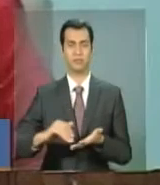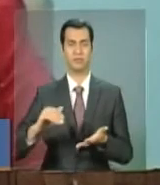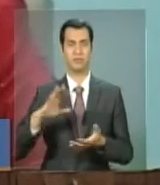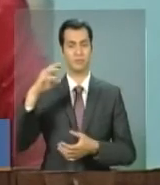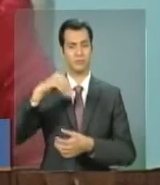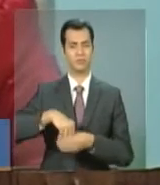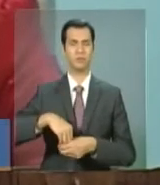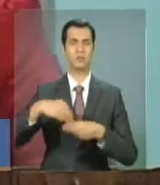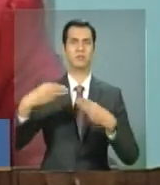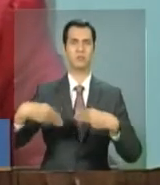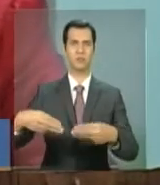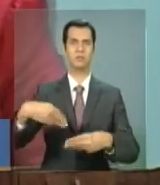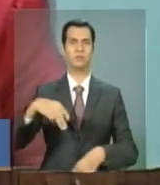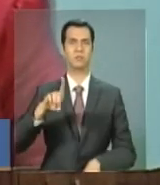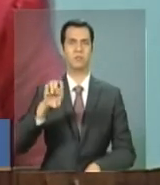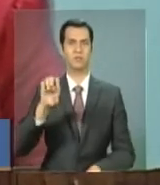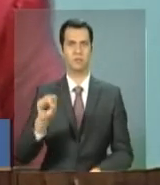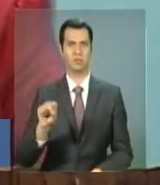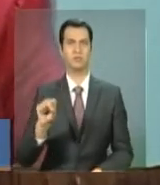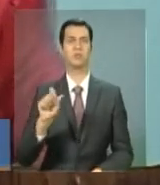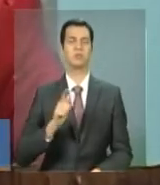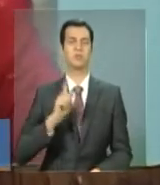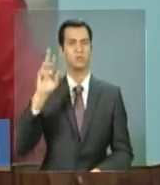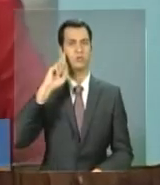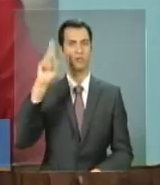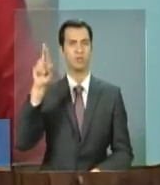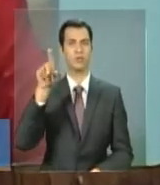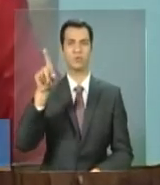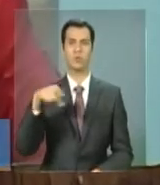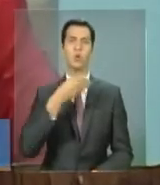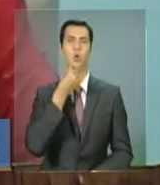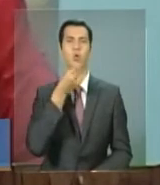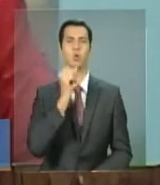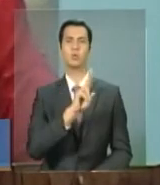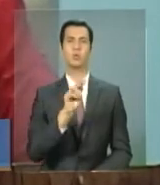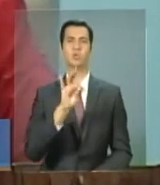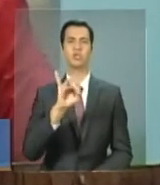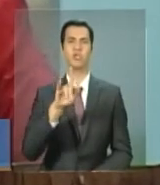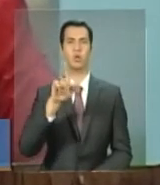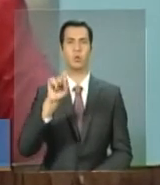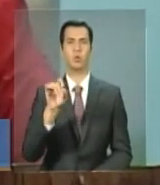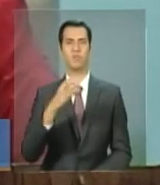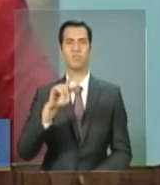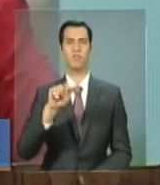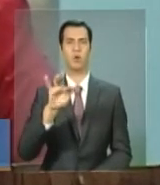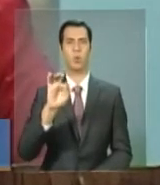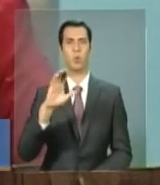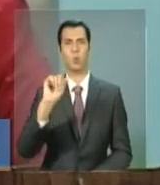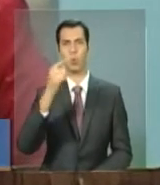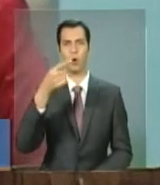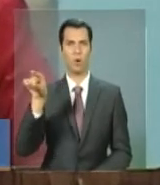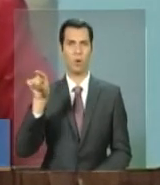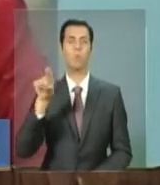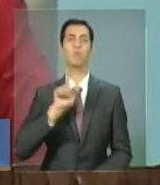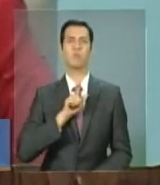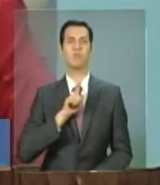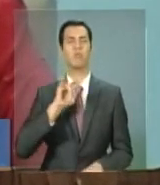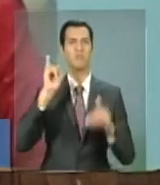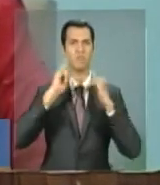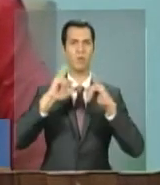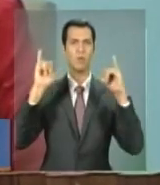pelo secretário aqui presente, Tiago Falcão, tem todas essas informações e,